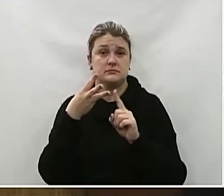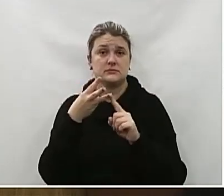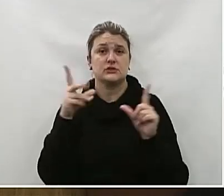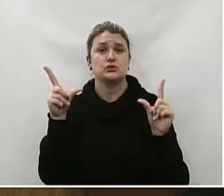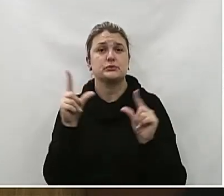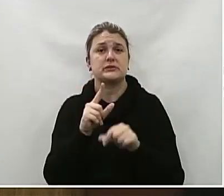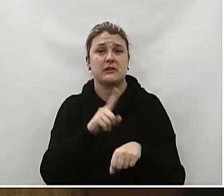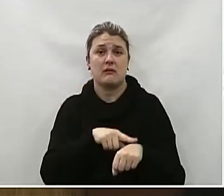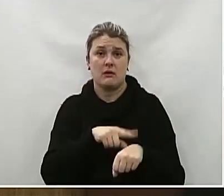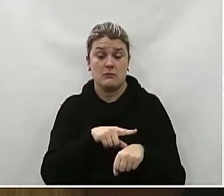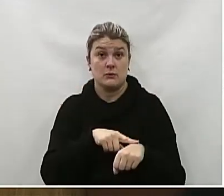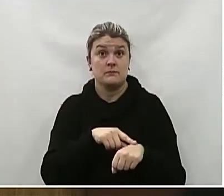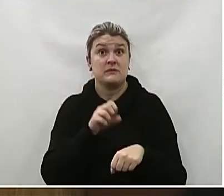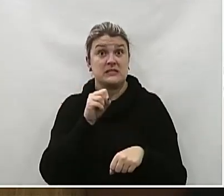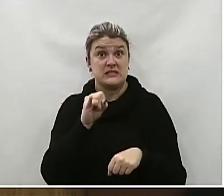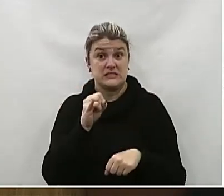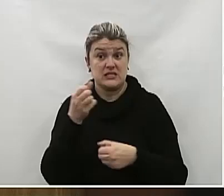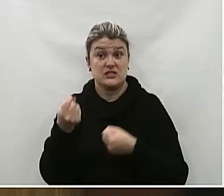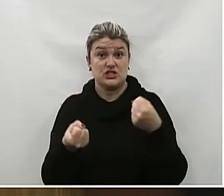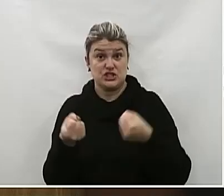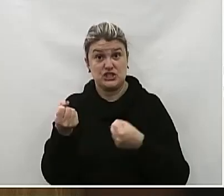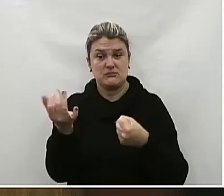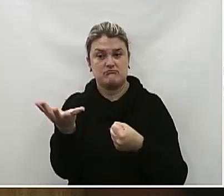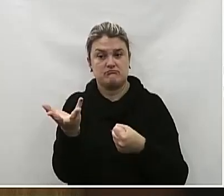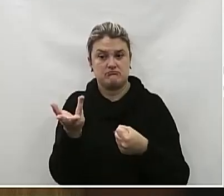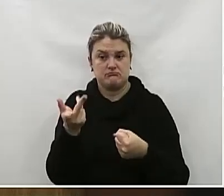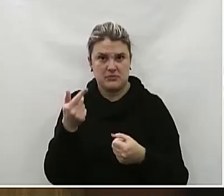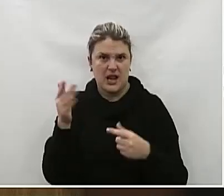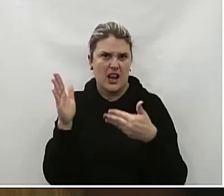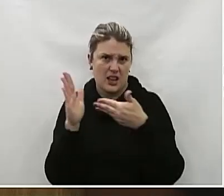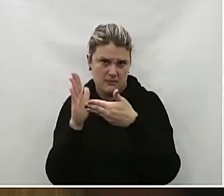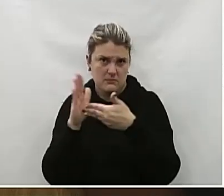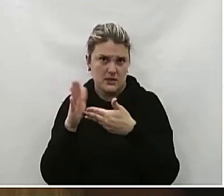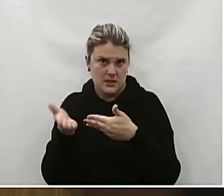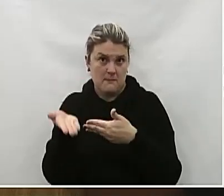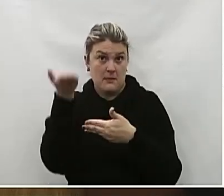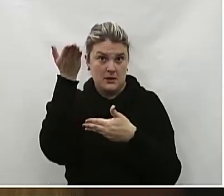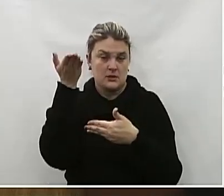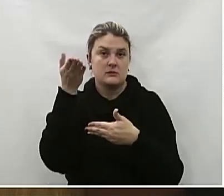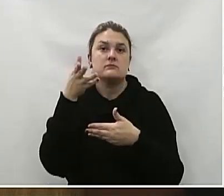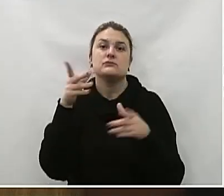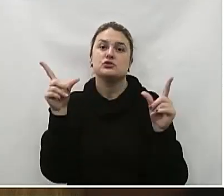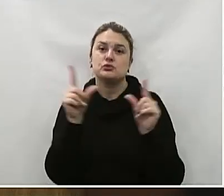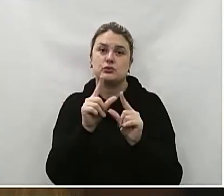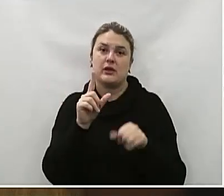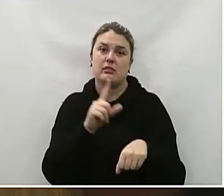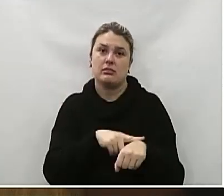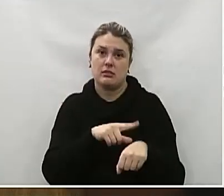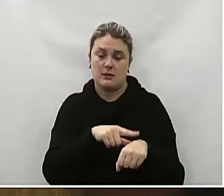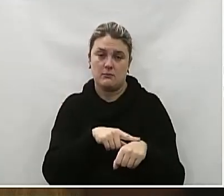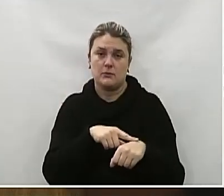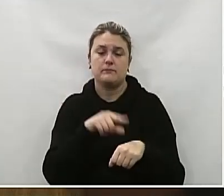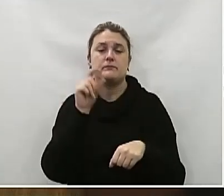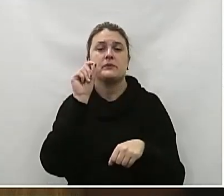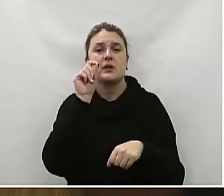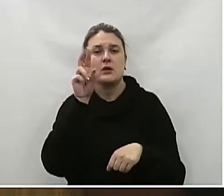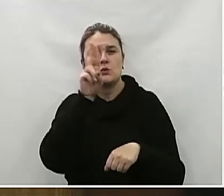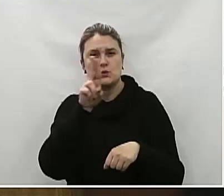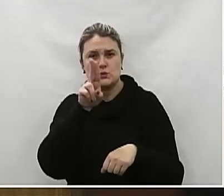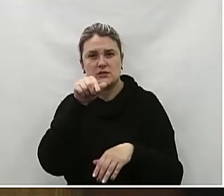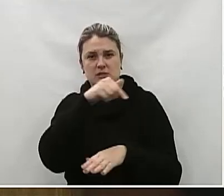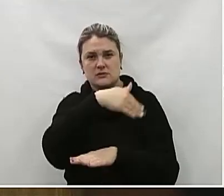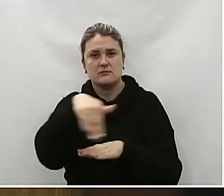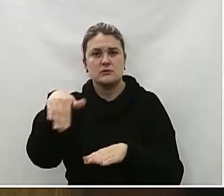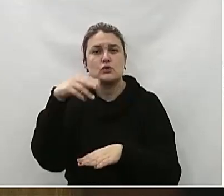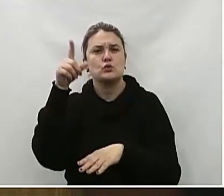Economia de tempo O aumento da velocidade máxima permitida poderia resultar em economia de tempo Para os motoristas que utilizam essa